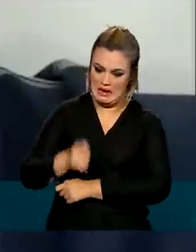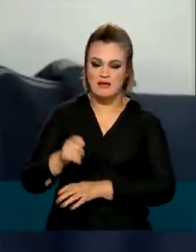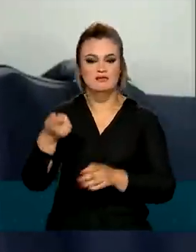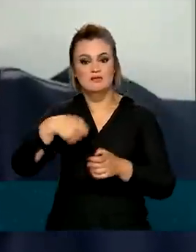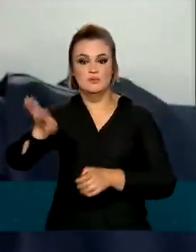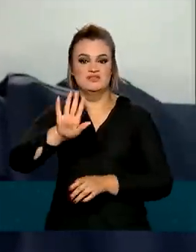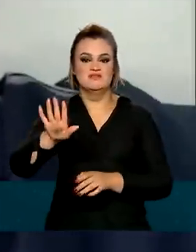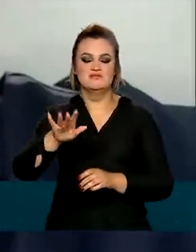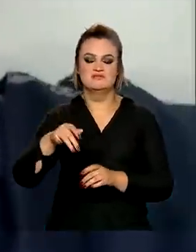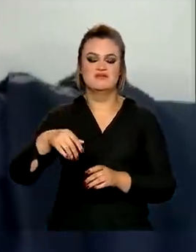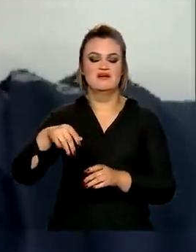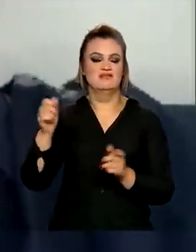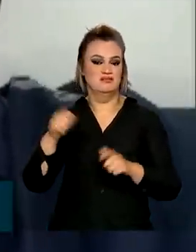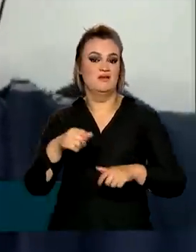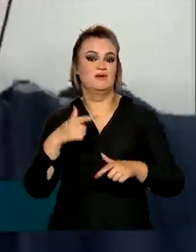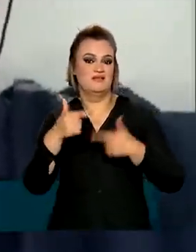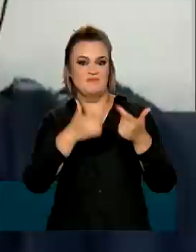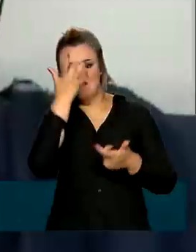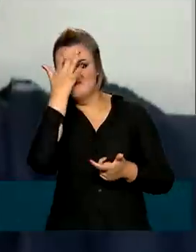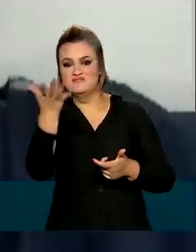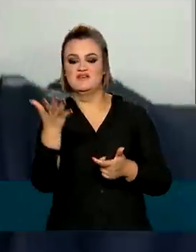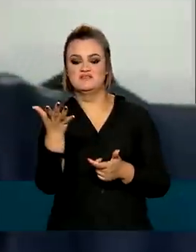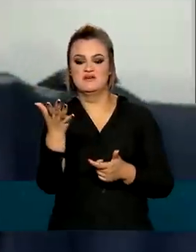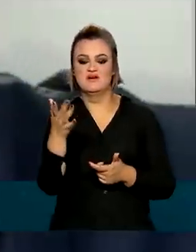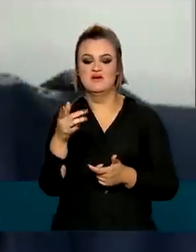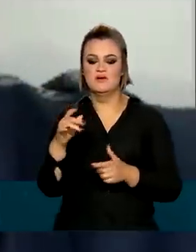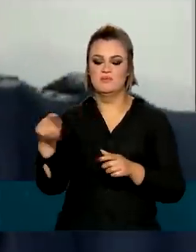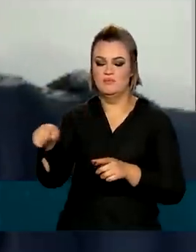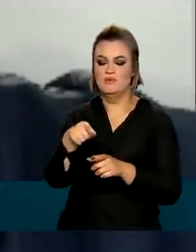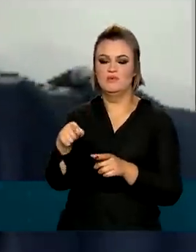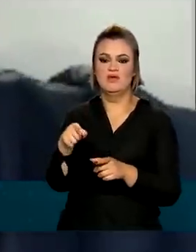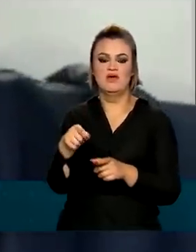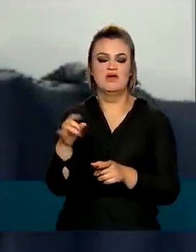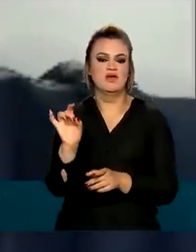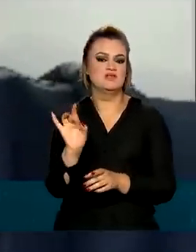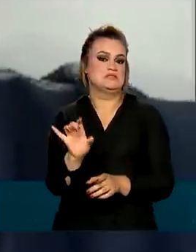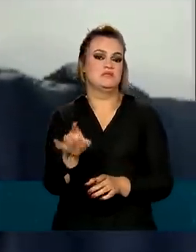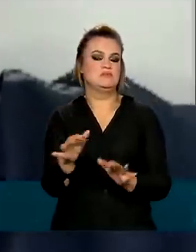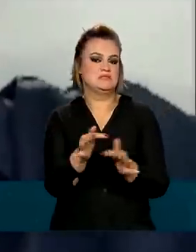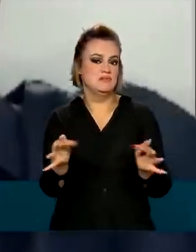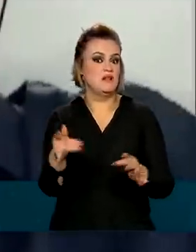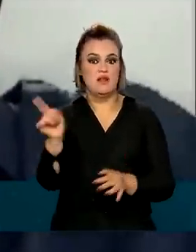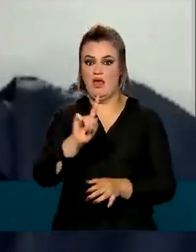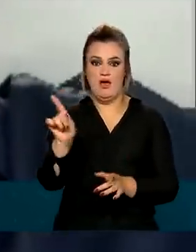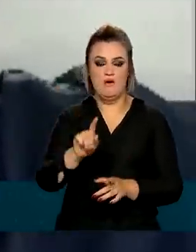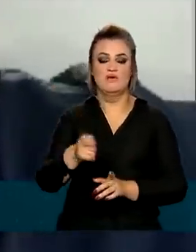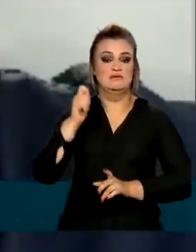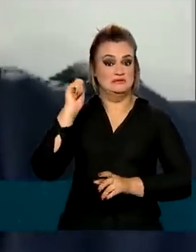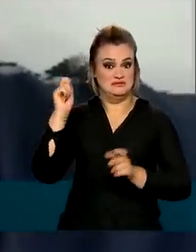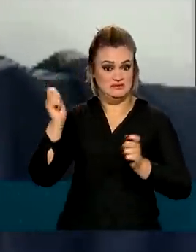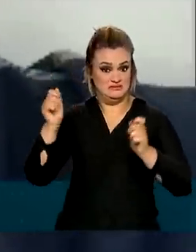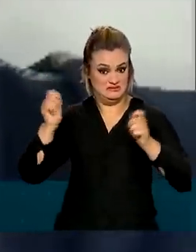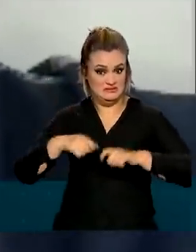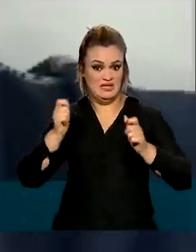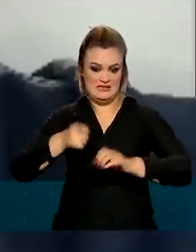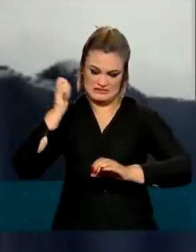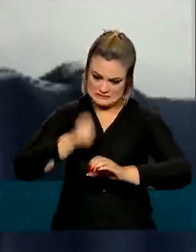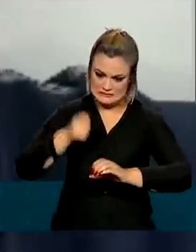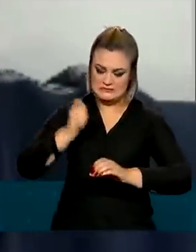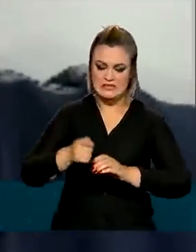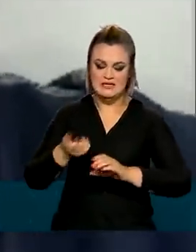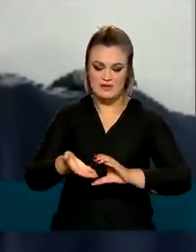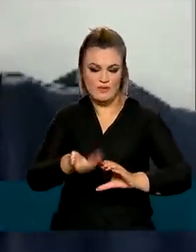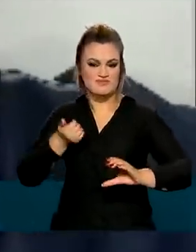melhoria das condições de trabalho. Porque não é uma ferramenta solta. É uma ferramenta que, na verdade, é uma